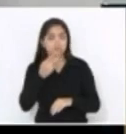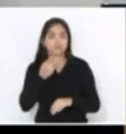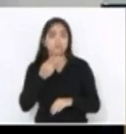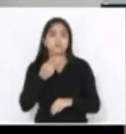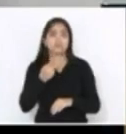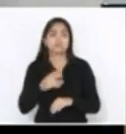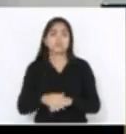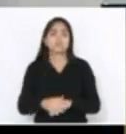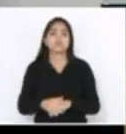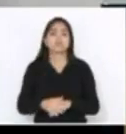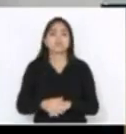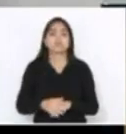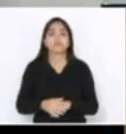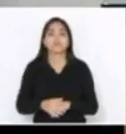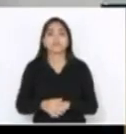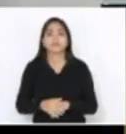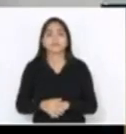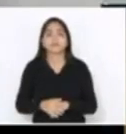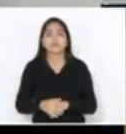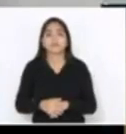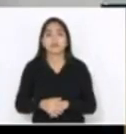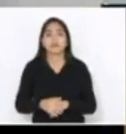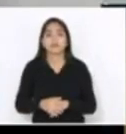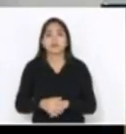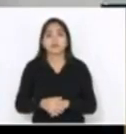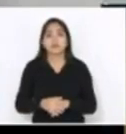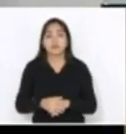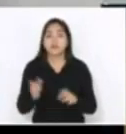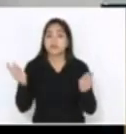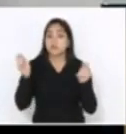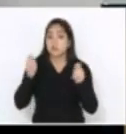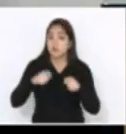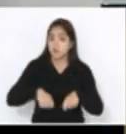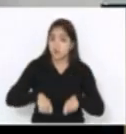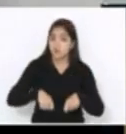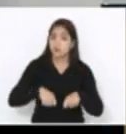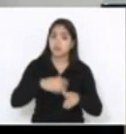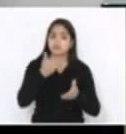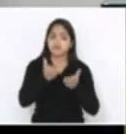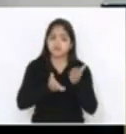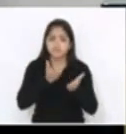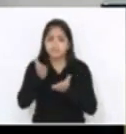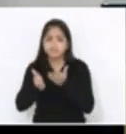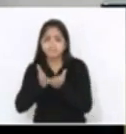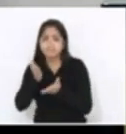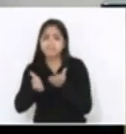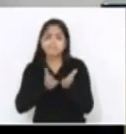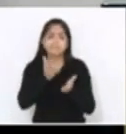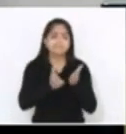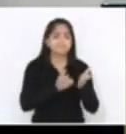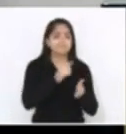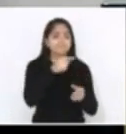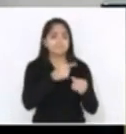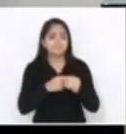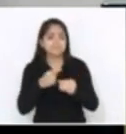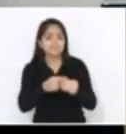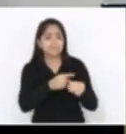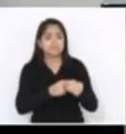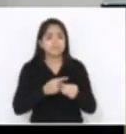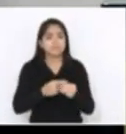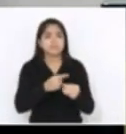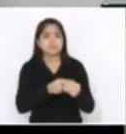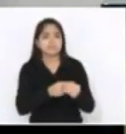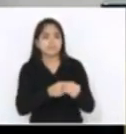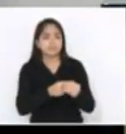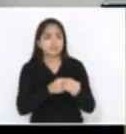E essa é uma possibilidade de atender diretamente o município, porque